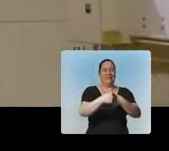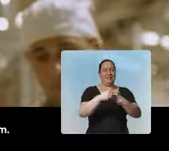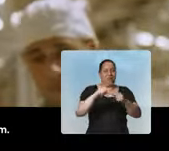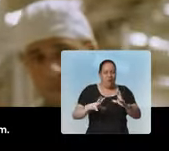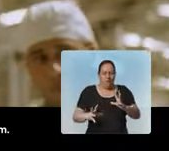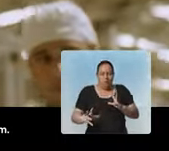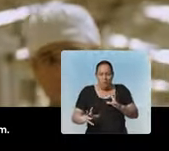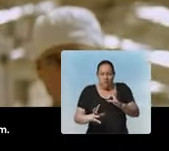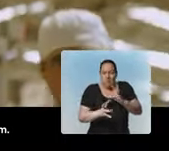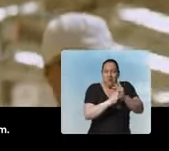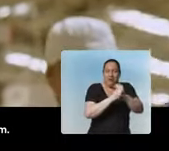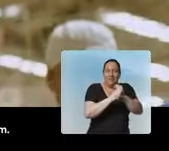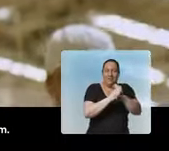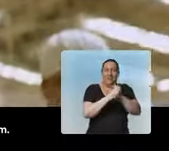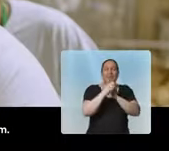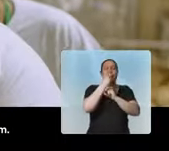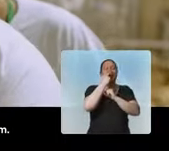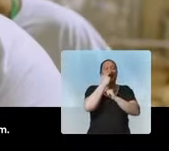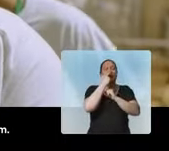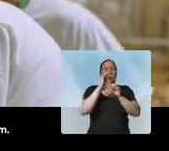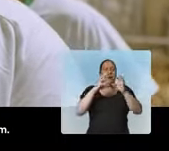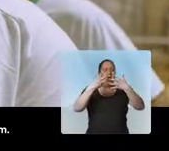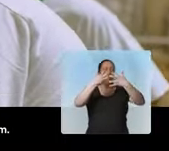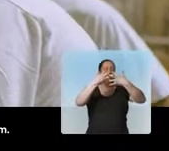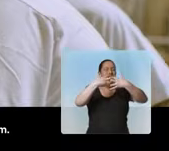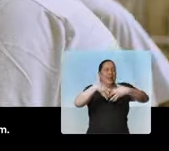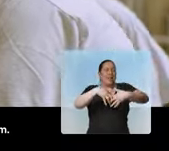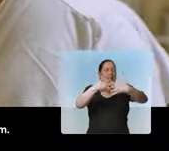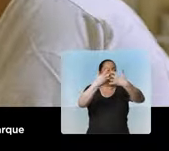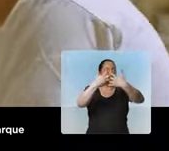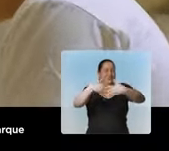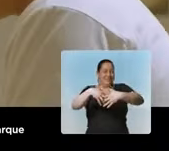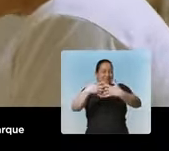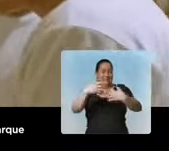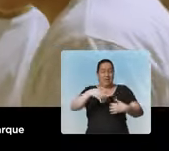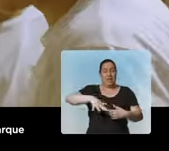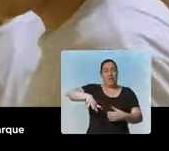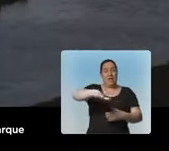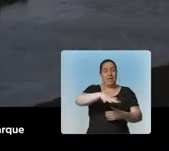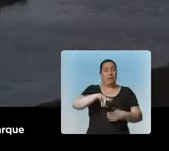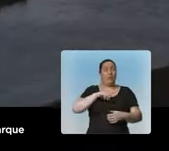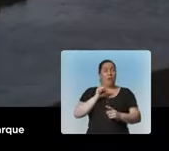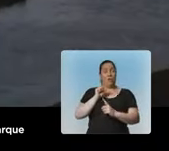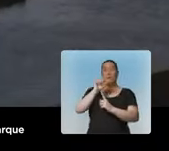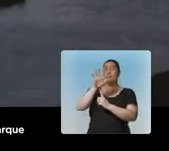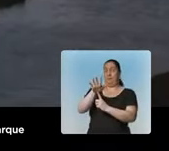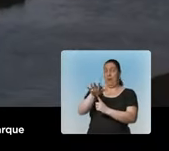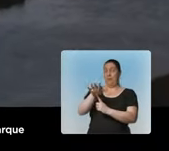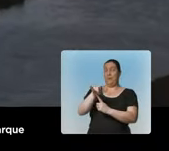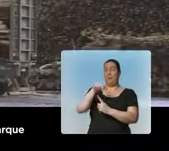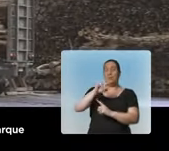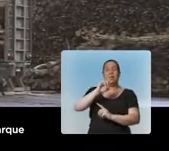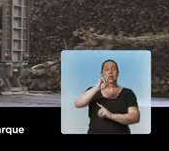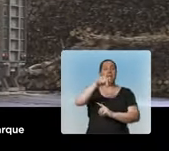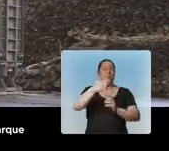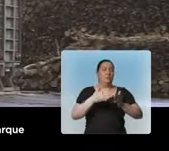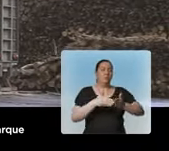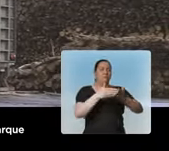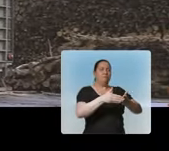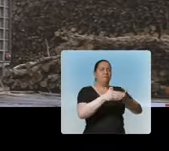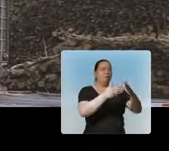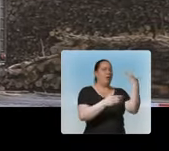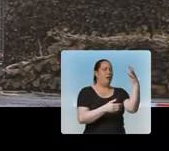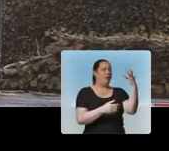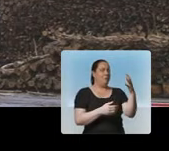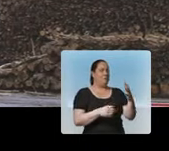cidade. É uma soma de esforços. É como uma grande engrenagem. Para esta região veio a UFPEL. Depois, a operação com